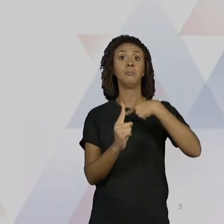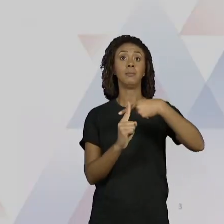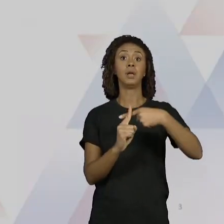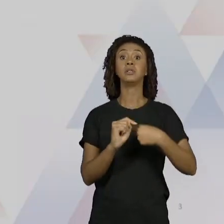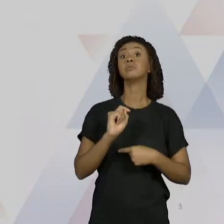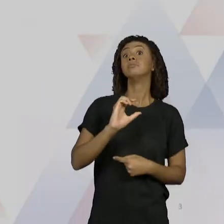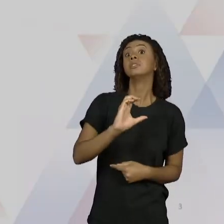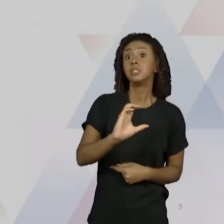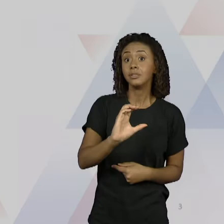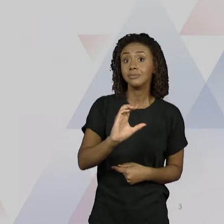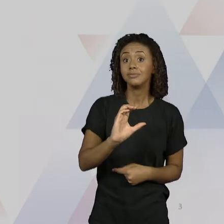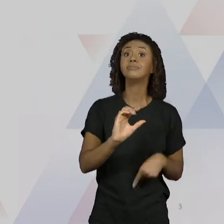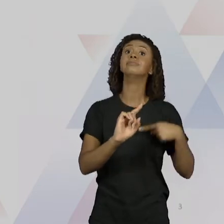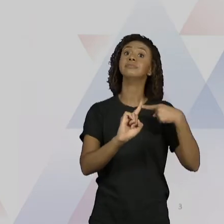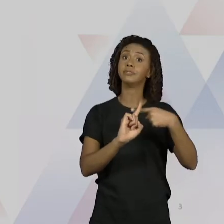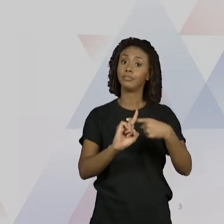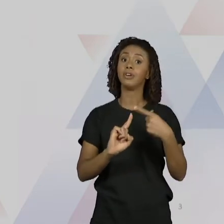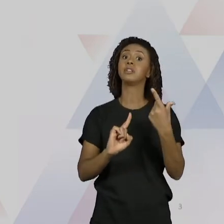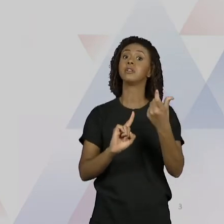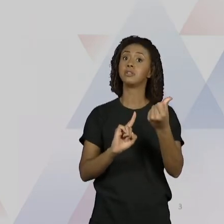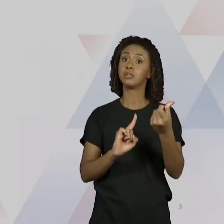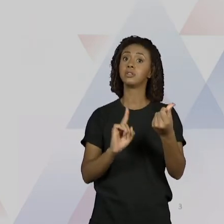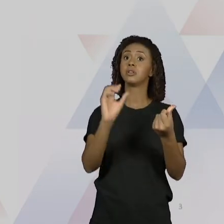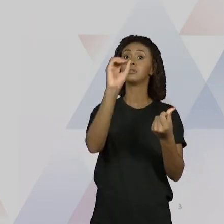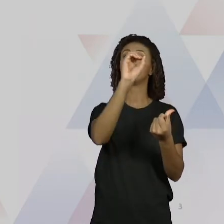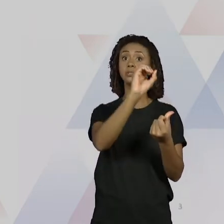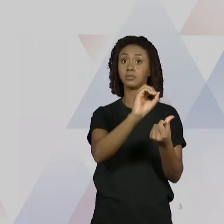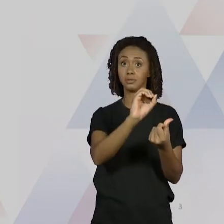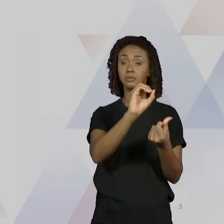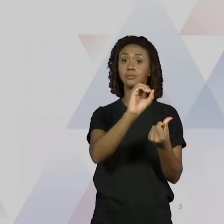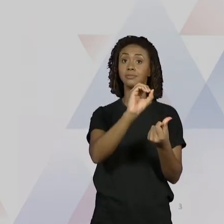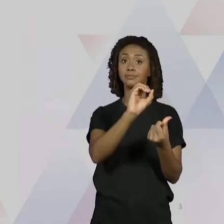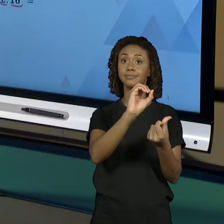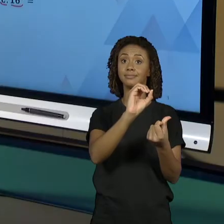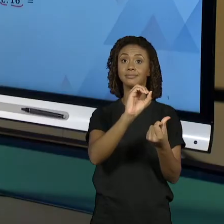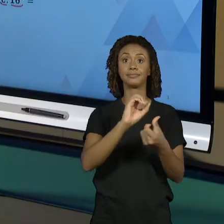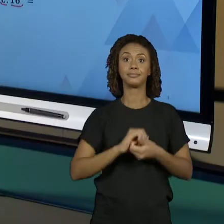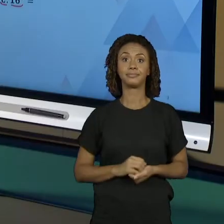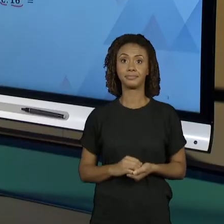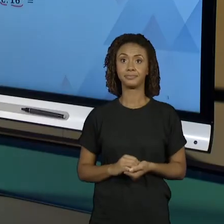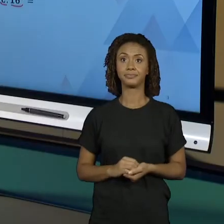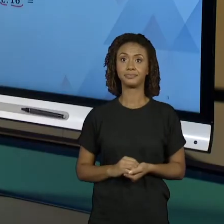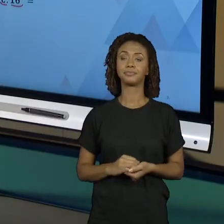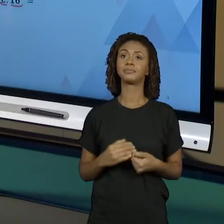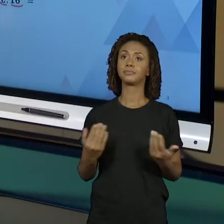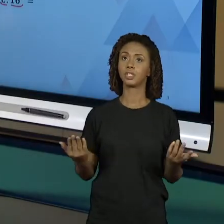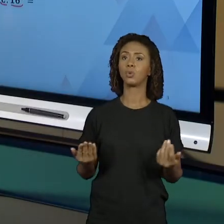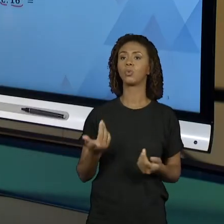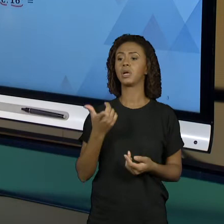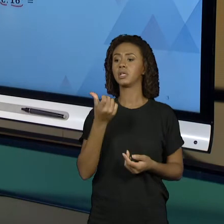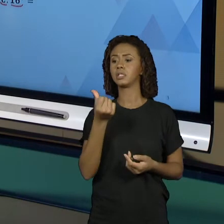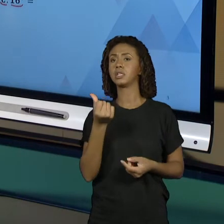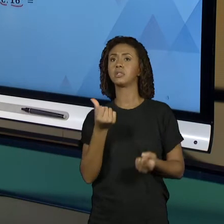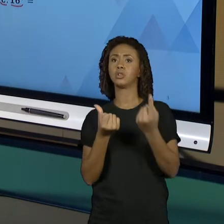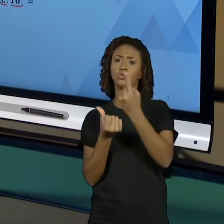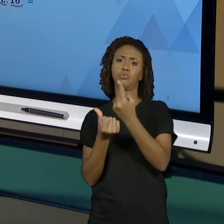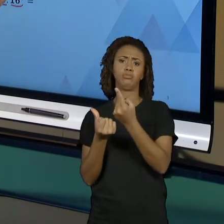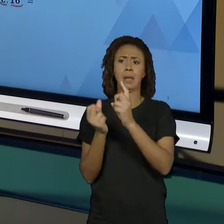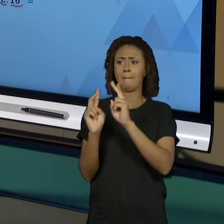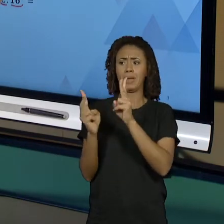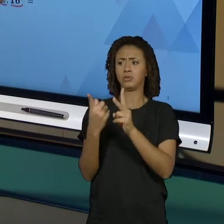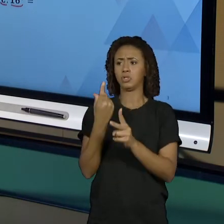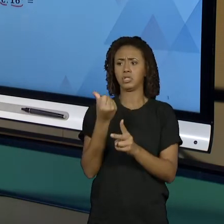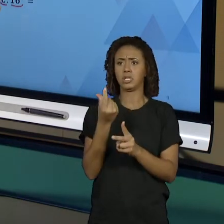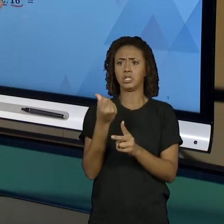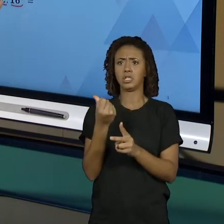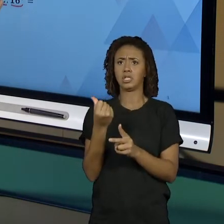o C vezes 16 elevado a zero. O 16, ele é uma vez ele próprio e